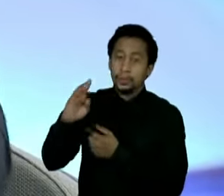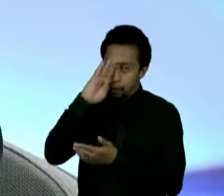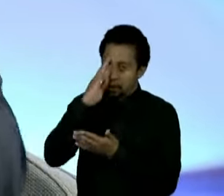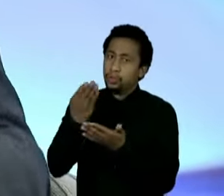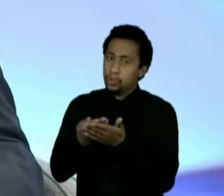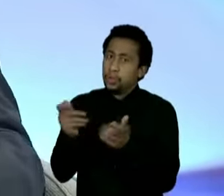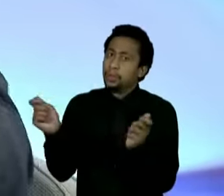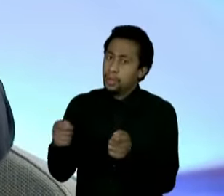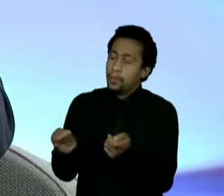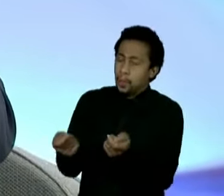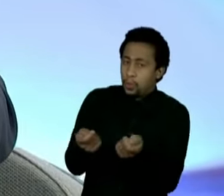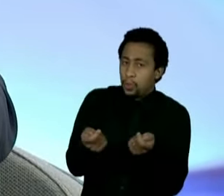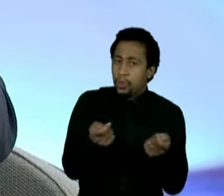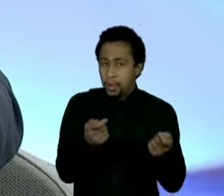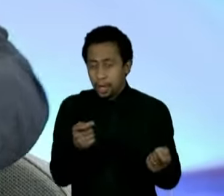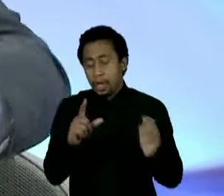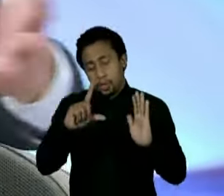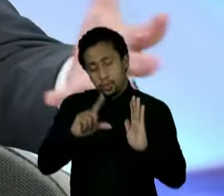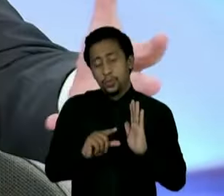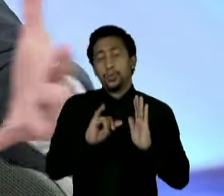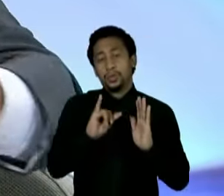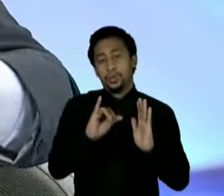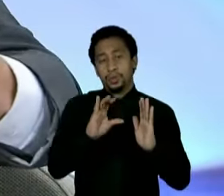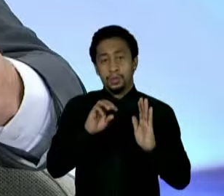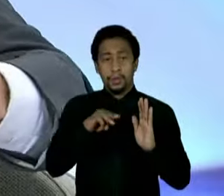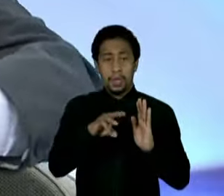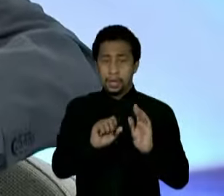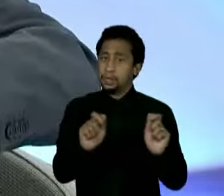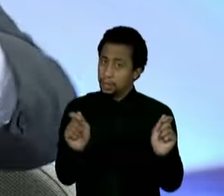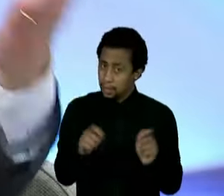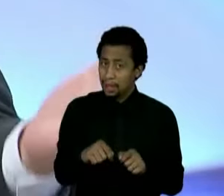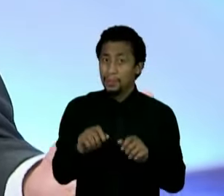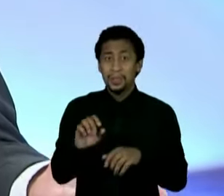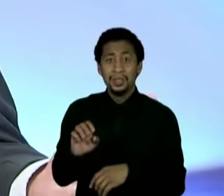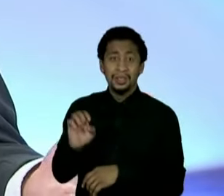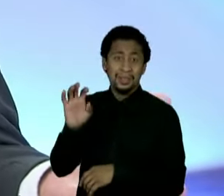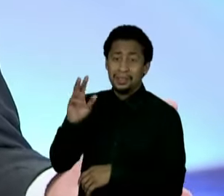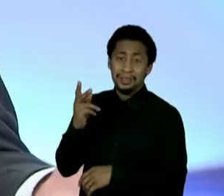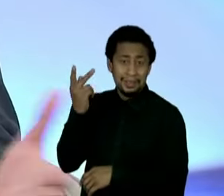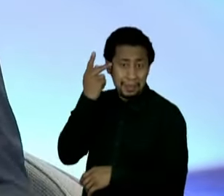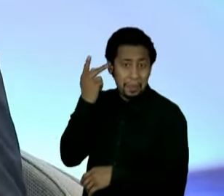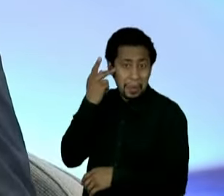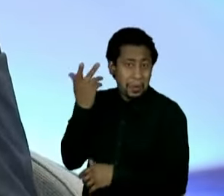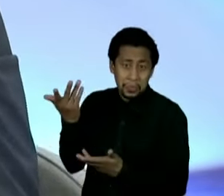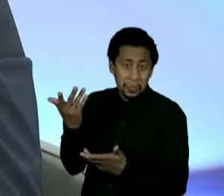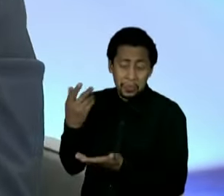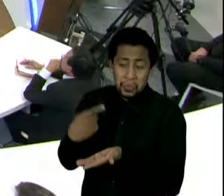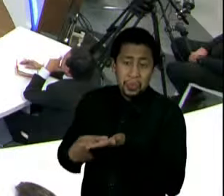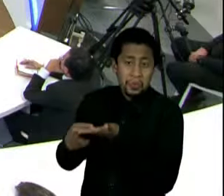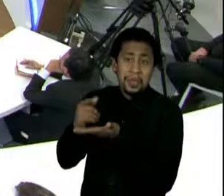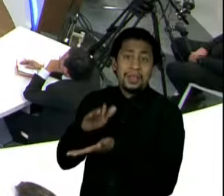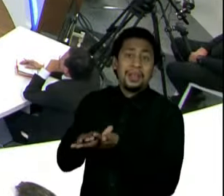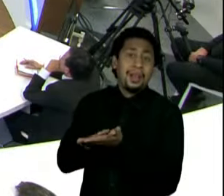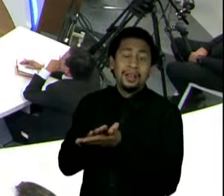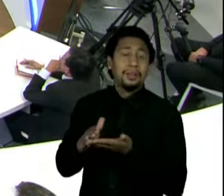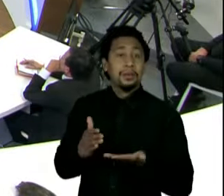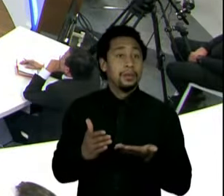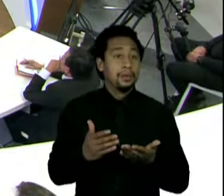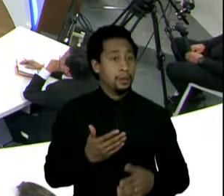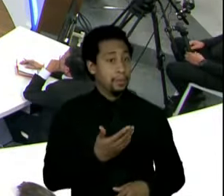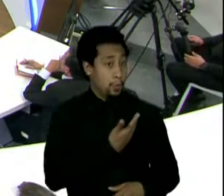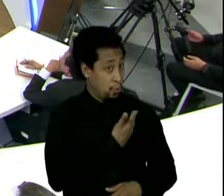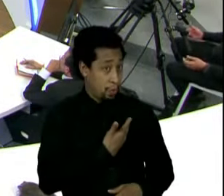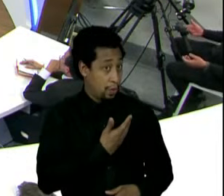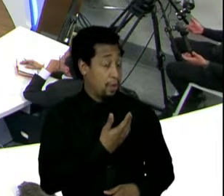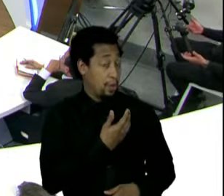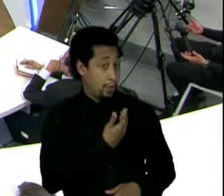o governo federal tem que criar um instrumento. Se ele não criar um instrumento, ele não pode mexer na tributação dos estados. Mas já mexeu. Ele mexeu,